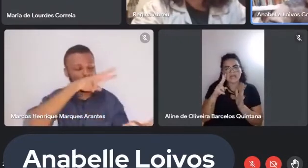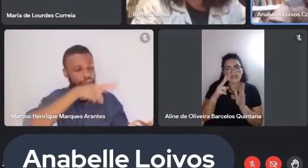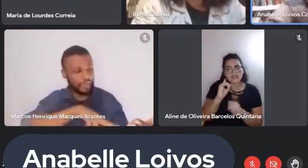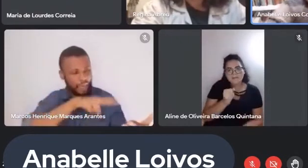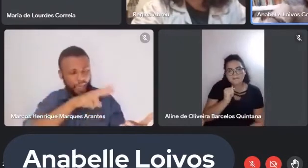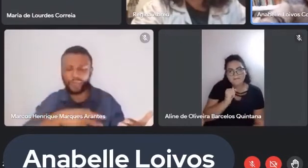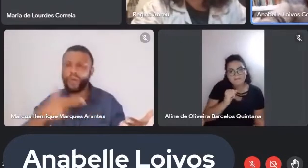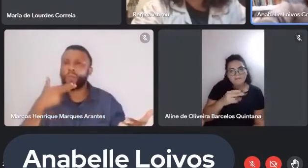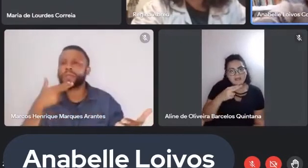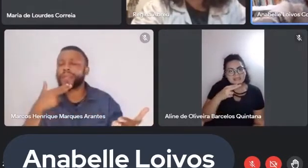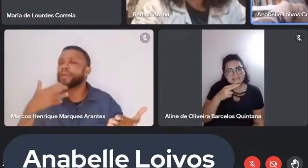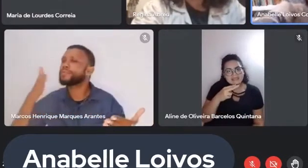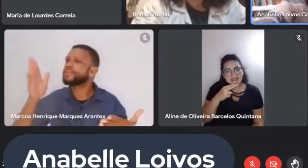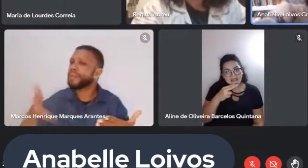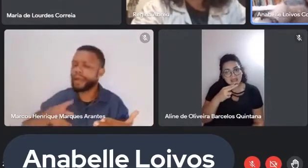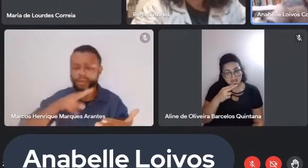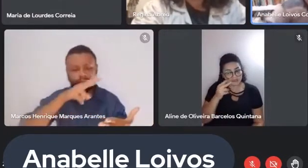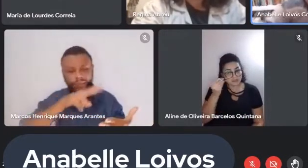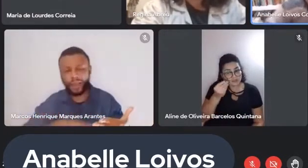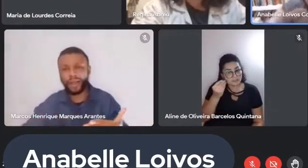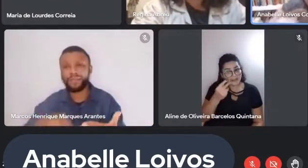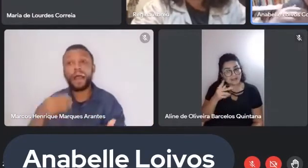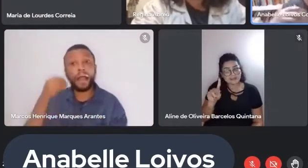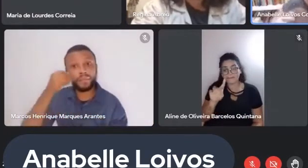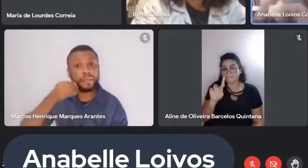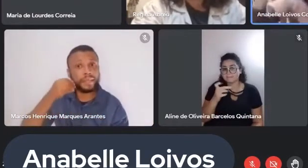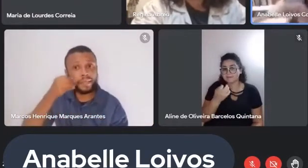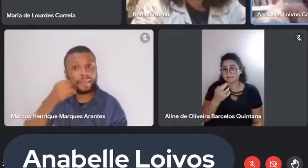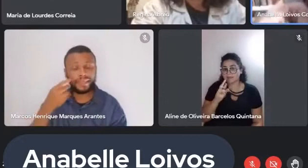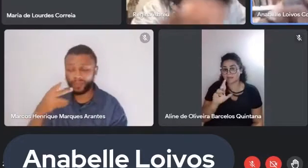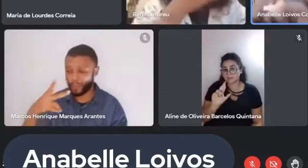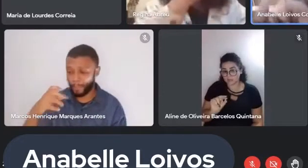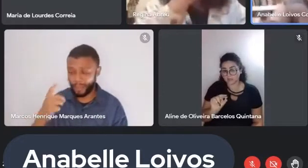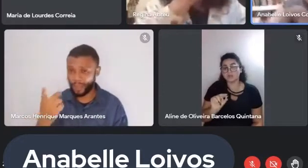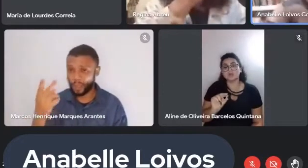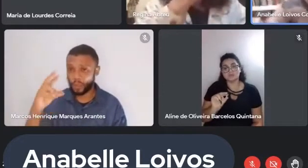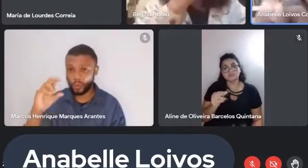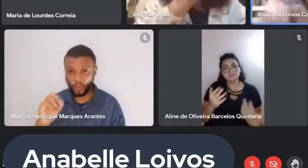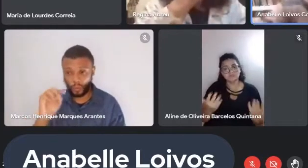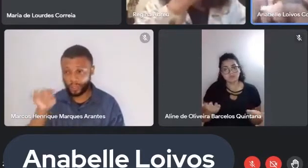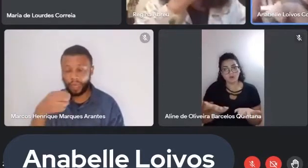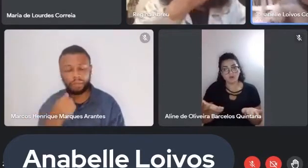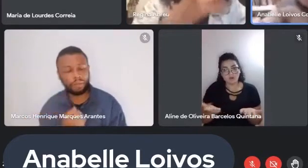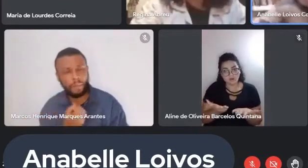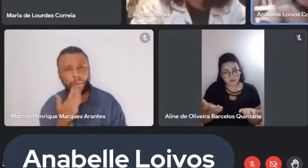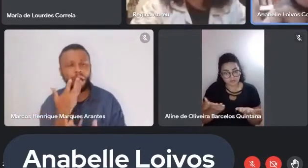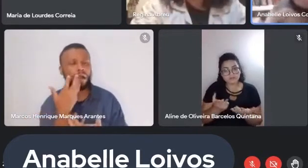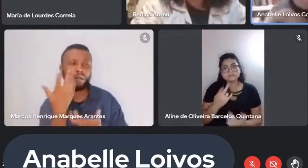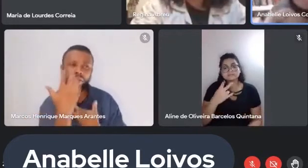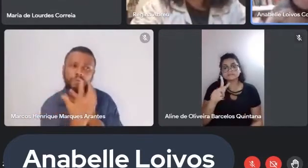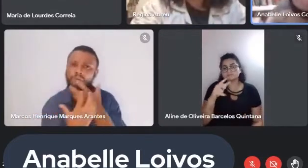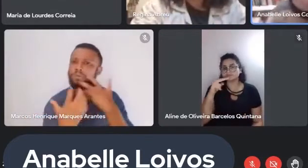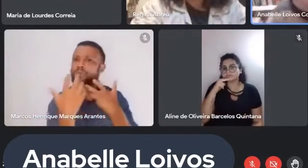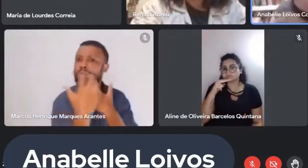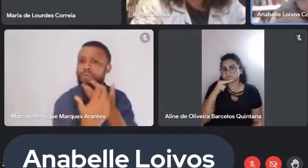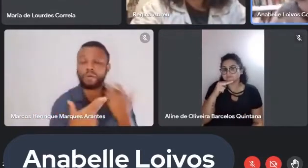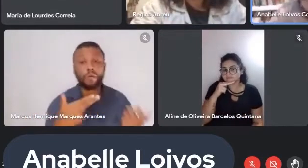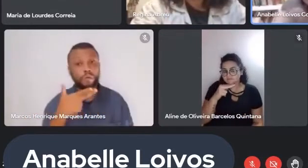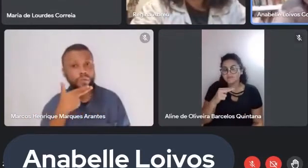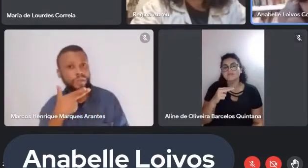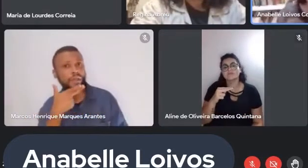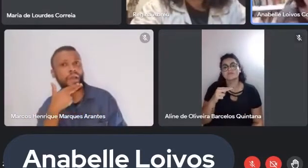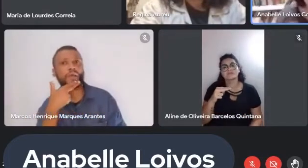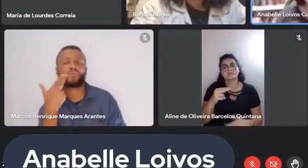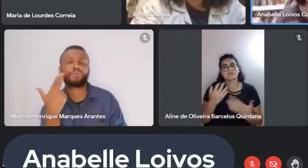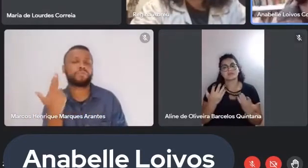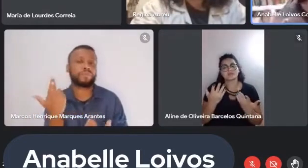Pedro, o Pedro declarando, trechos inteiros do Euclides. Mas, hoje, para os seus netos, que são da geração audiovisual, o que